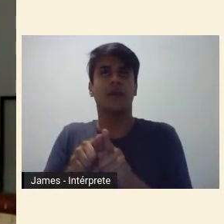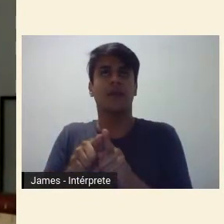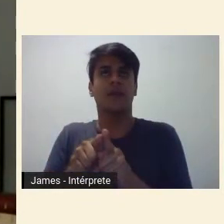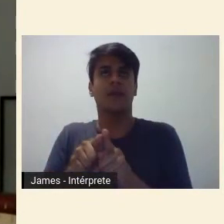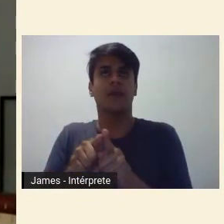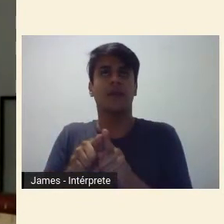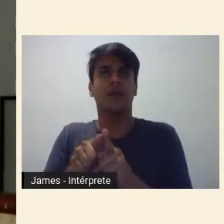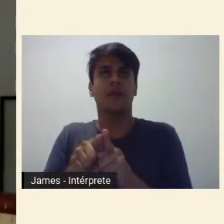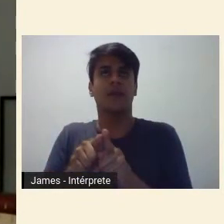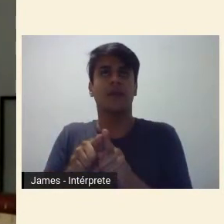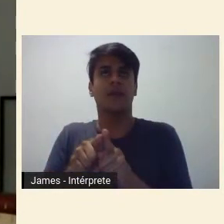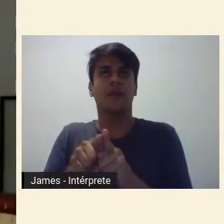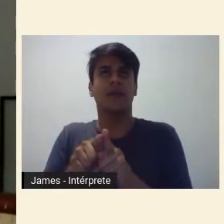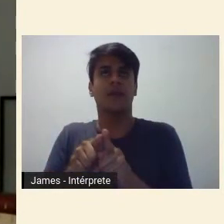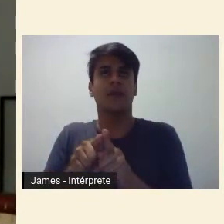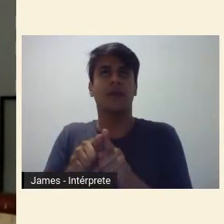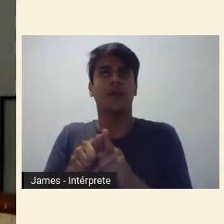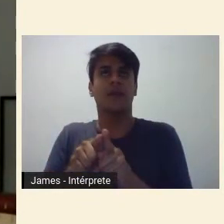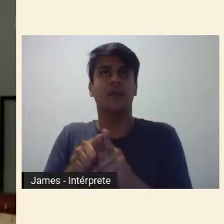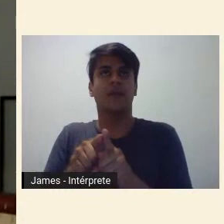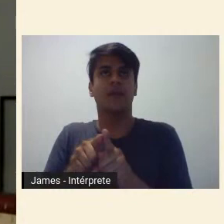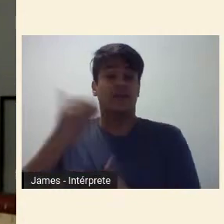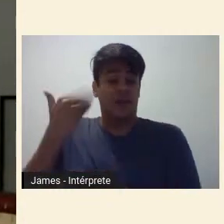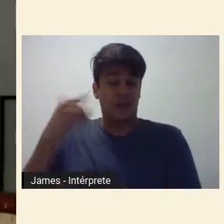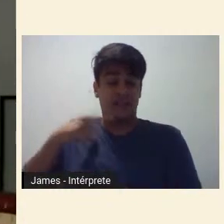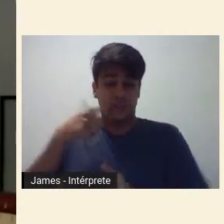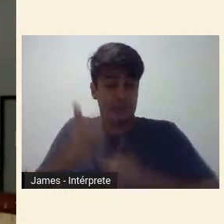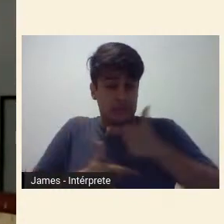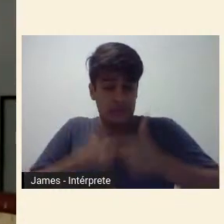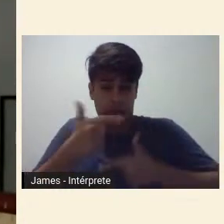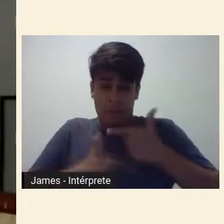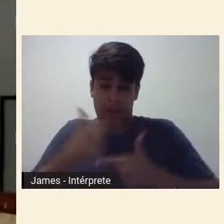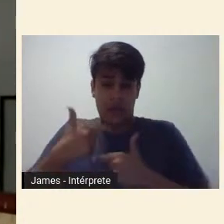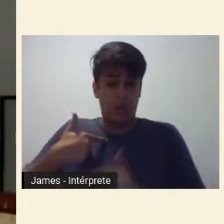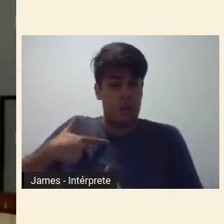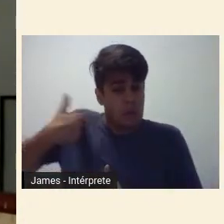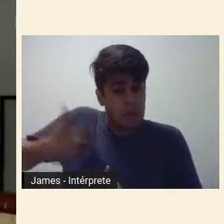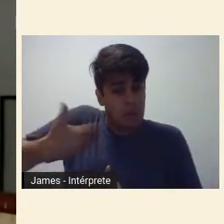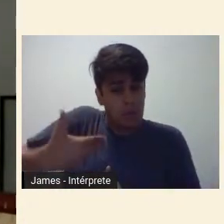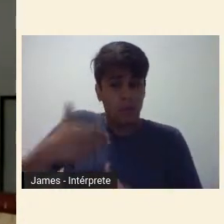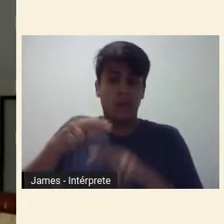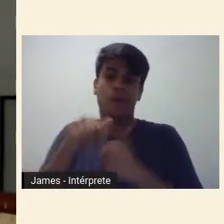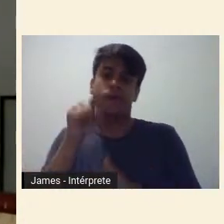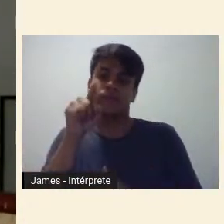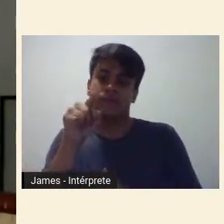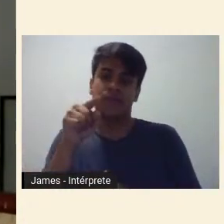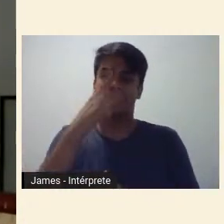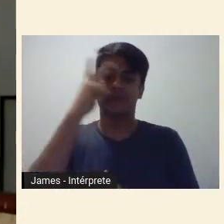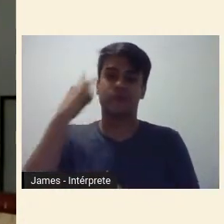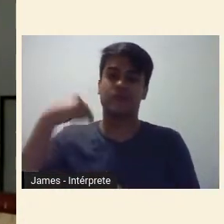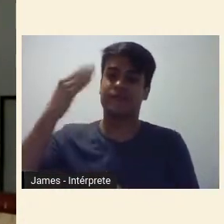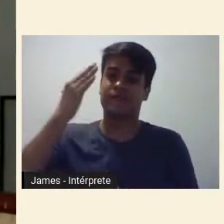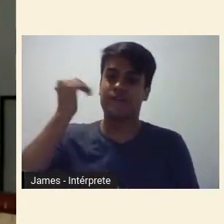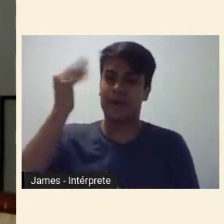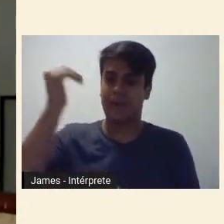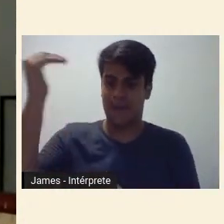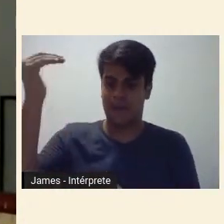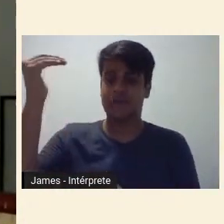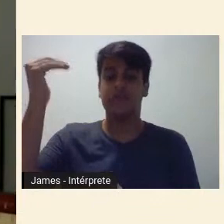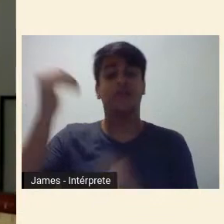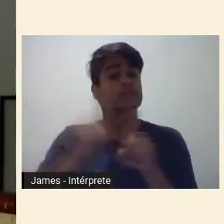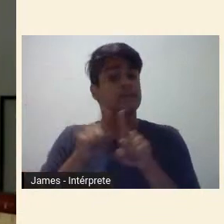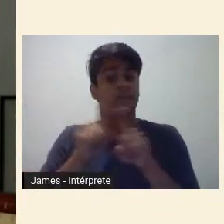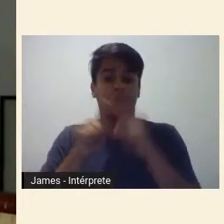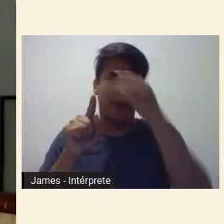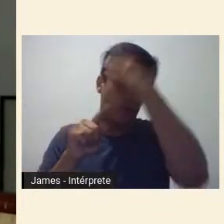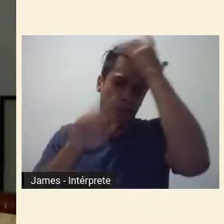de dura foi fruto de um trabalho tenaz e constante por parte de alguns de seus principais nomes e, principalmente, por parte